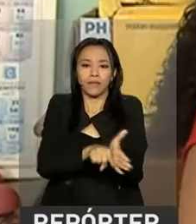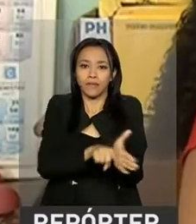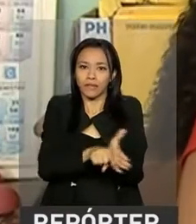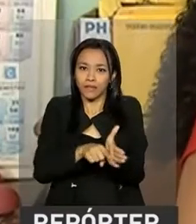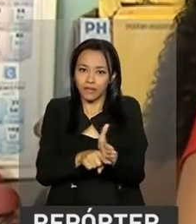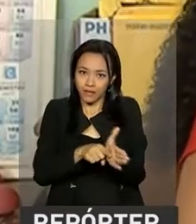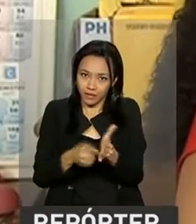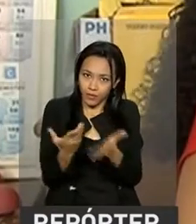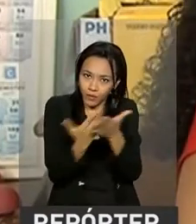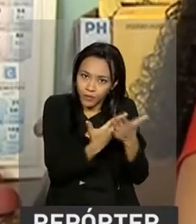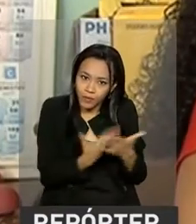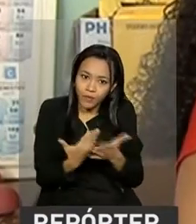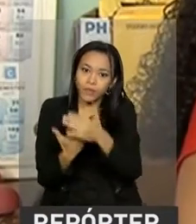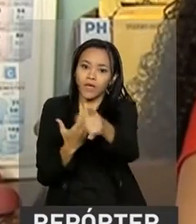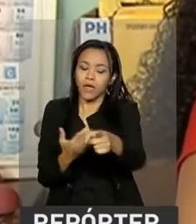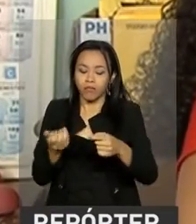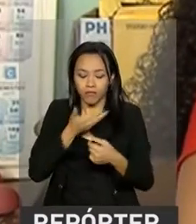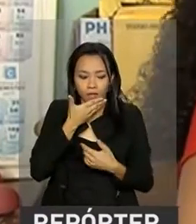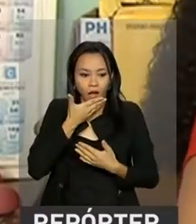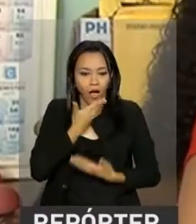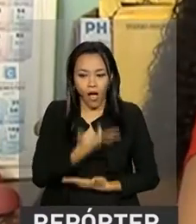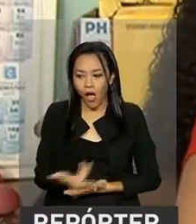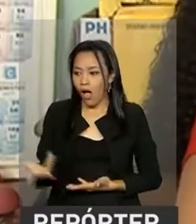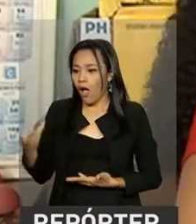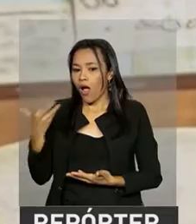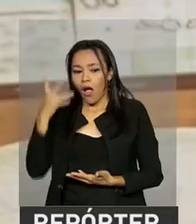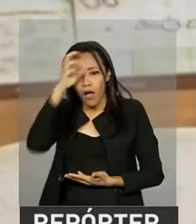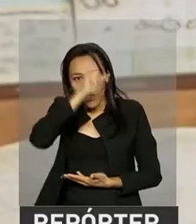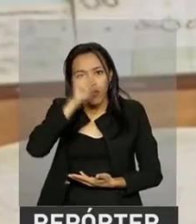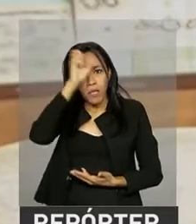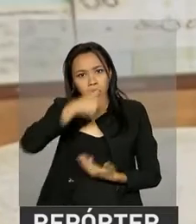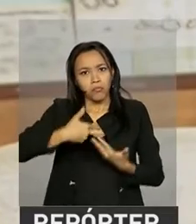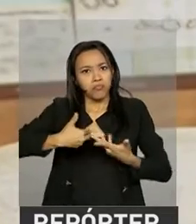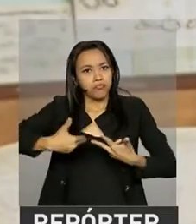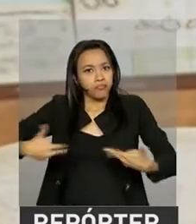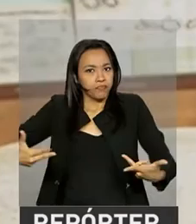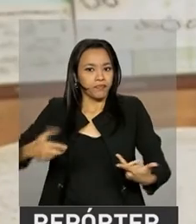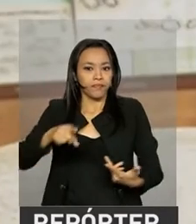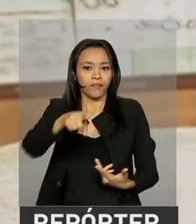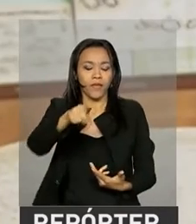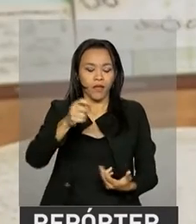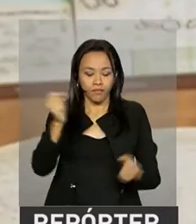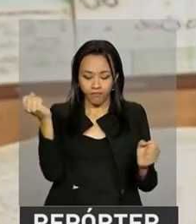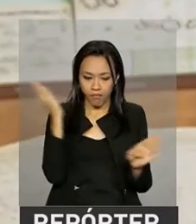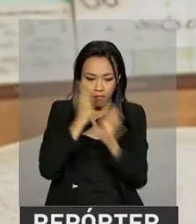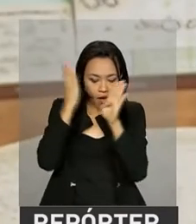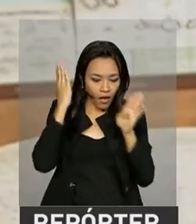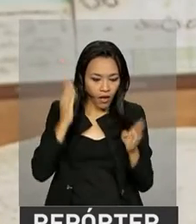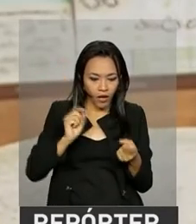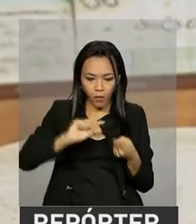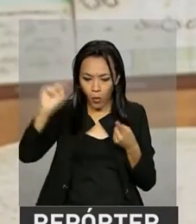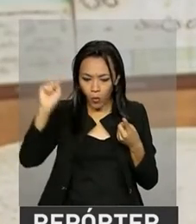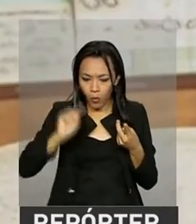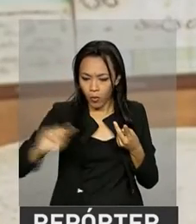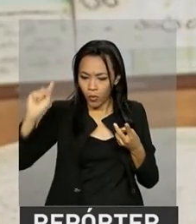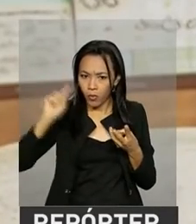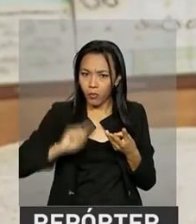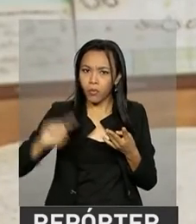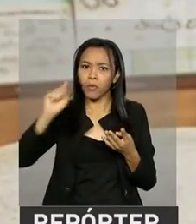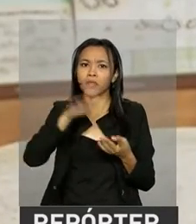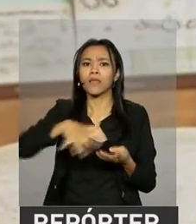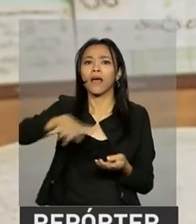satélite. E se surpreendeu com tudo que viu e aprendeu. Começou a descobrir todo esse universo do satélite,